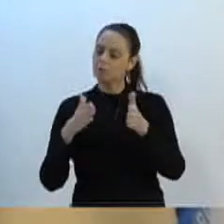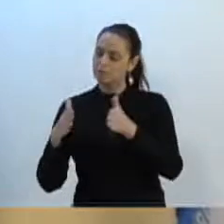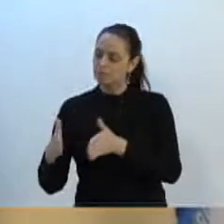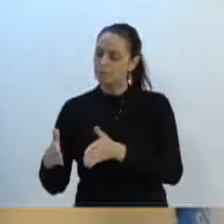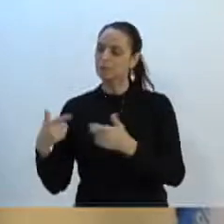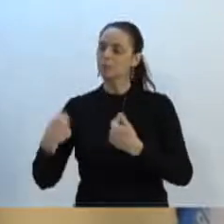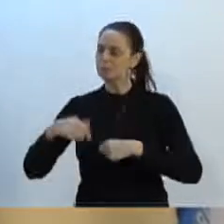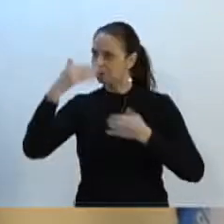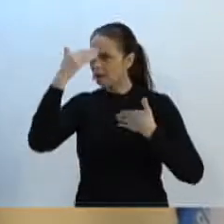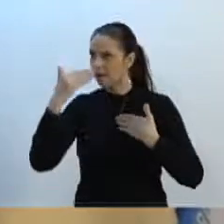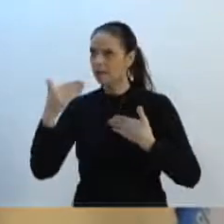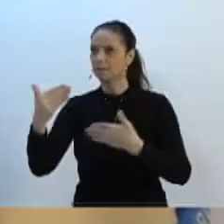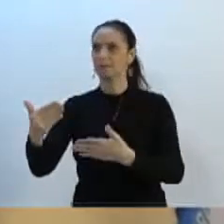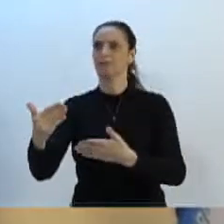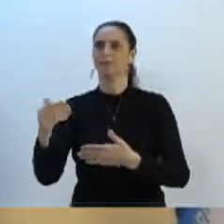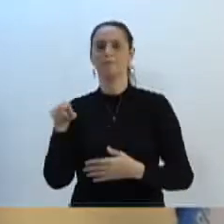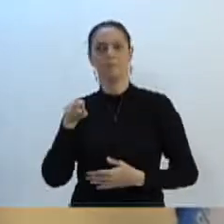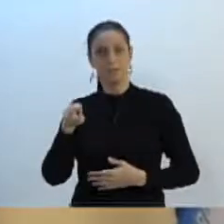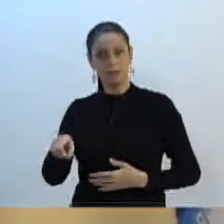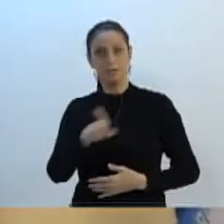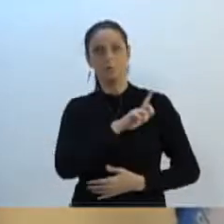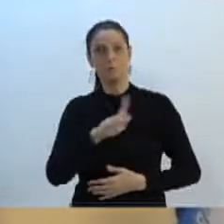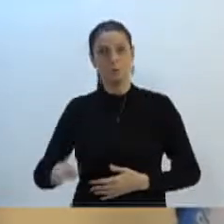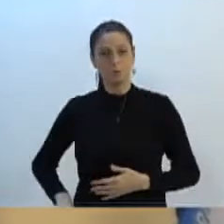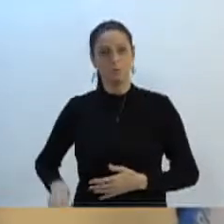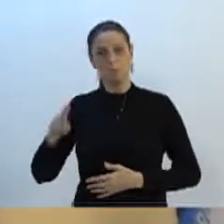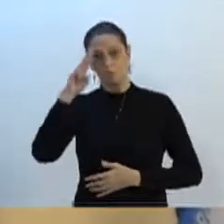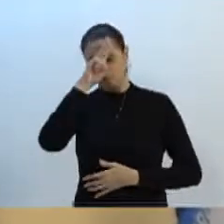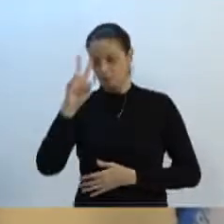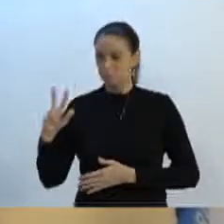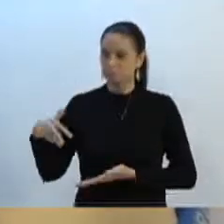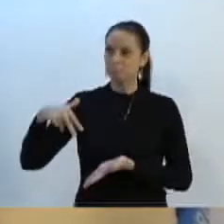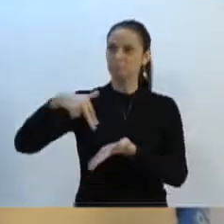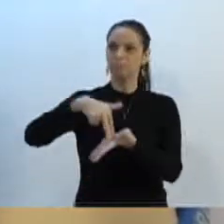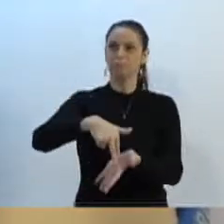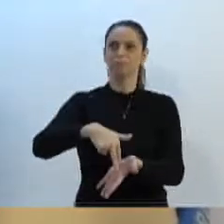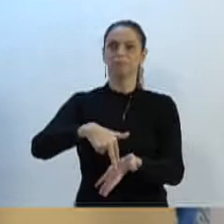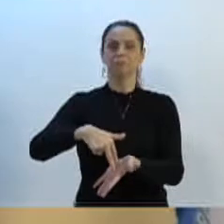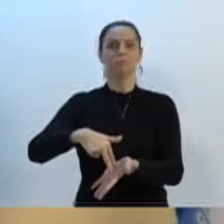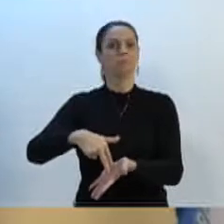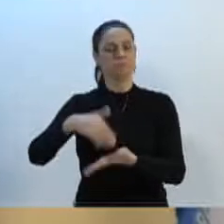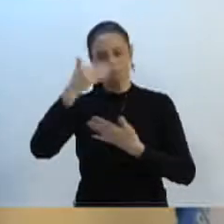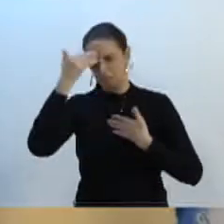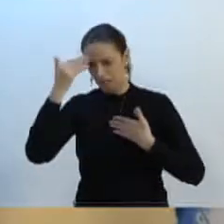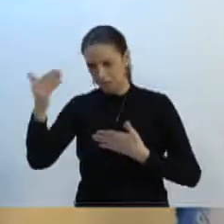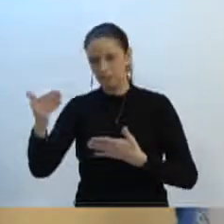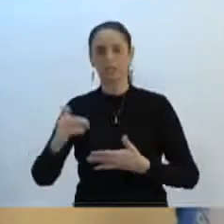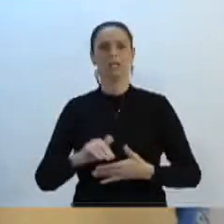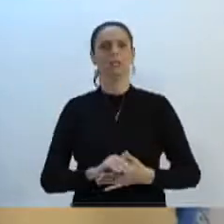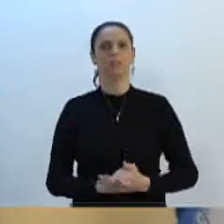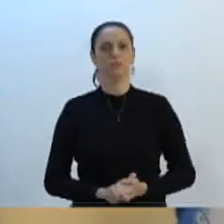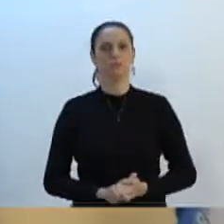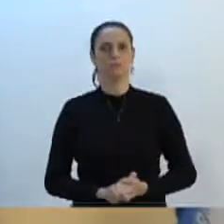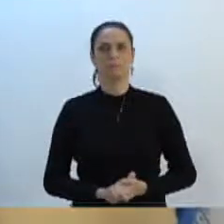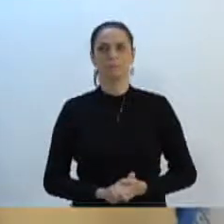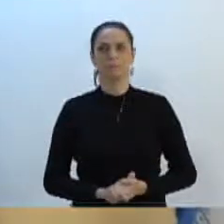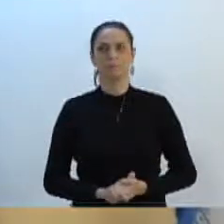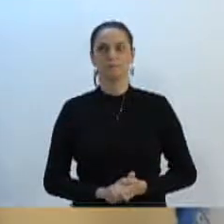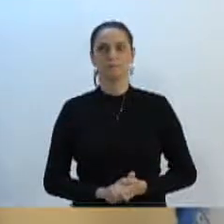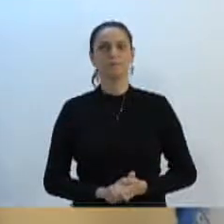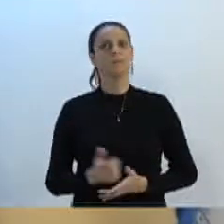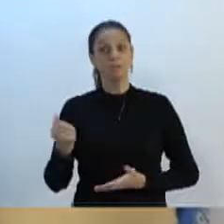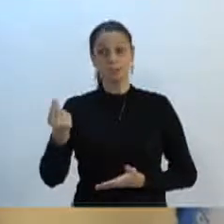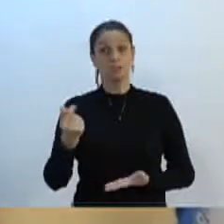agradecer também o empenho do governador em vir a Blumenau, em dar